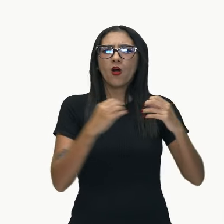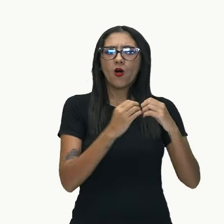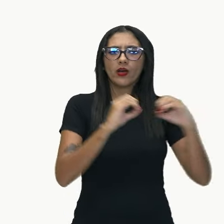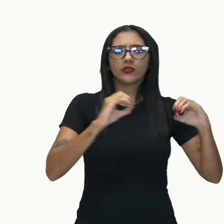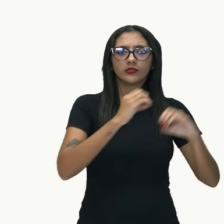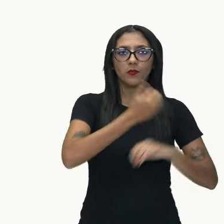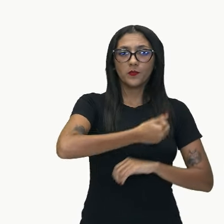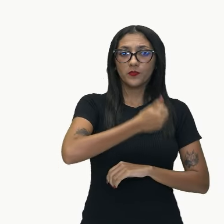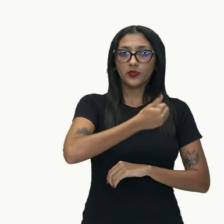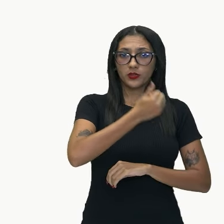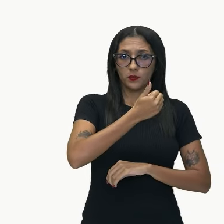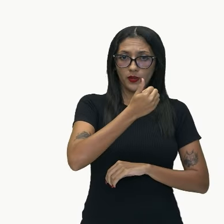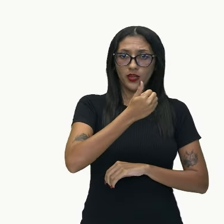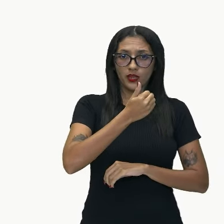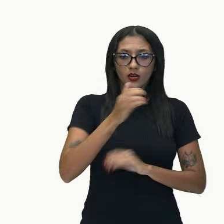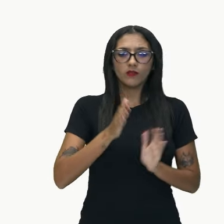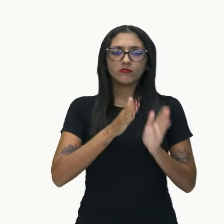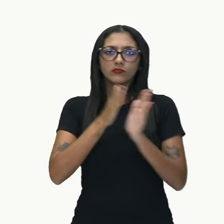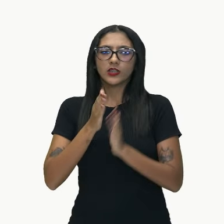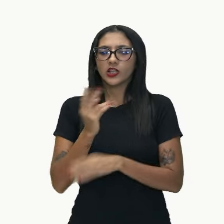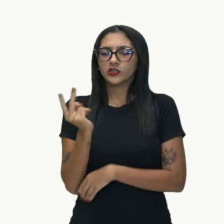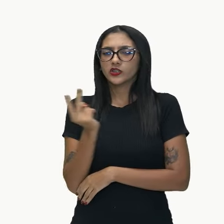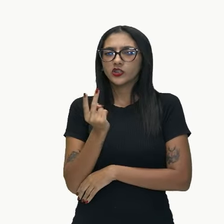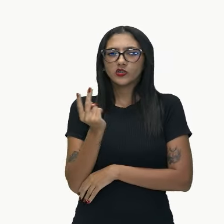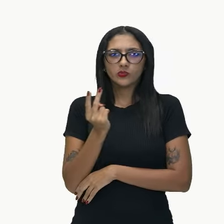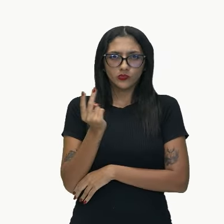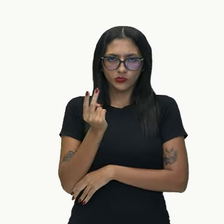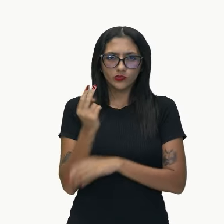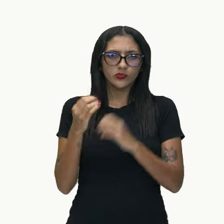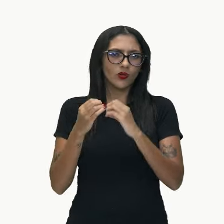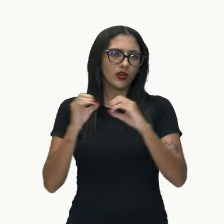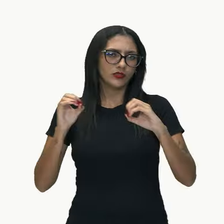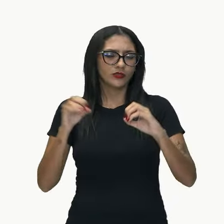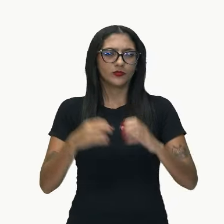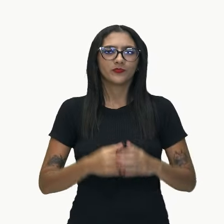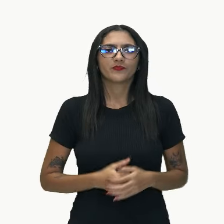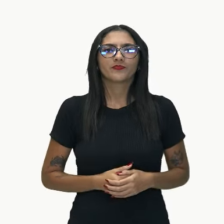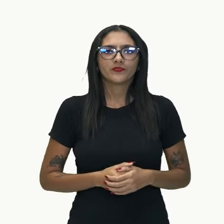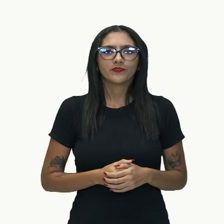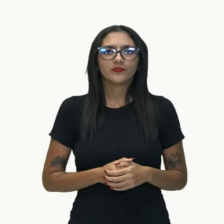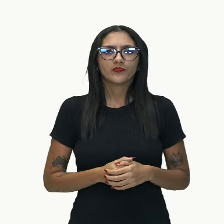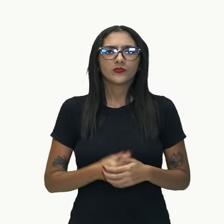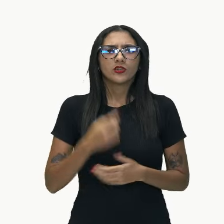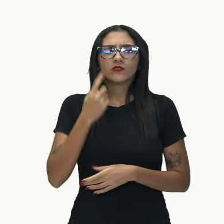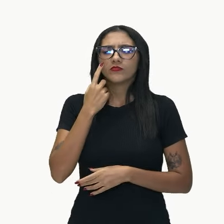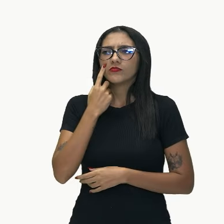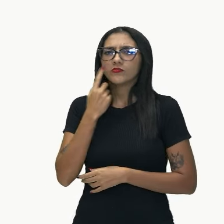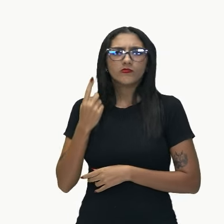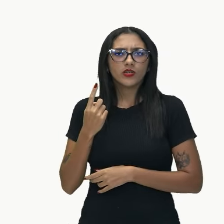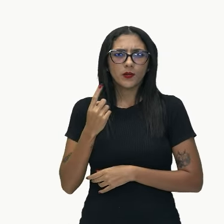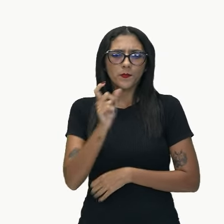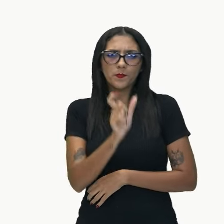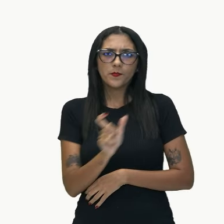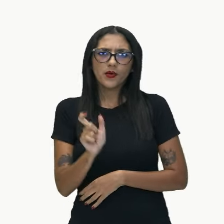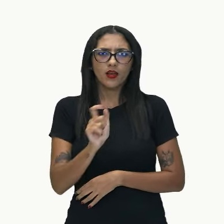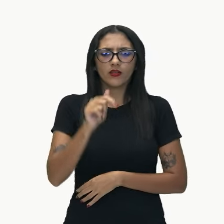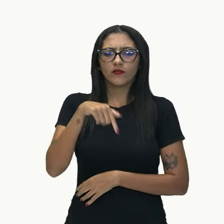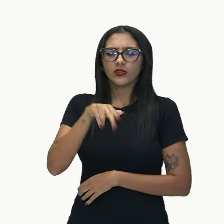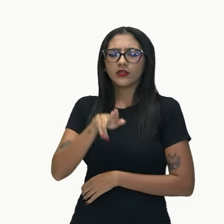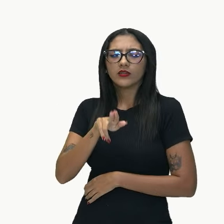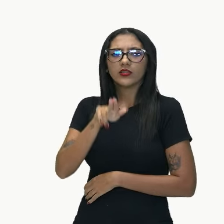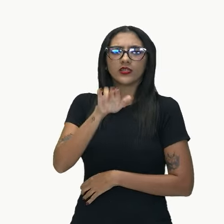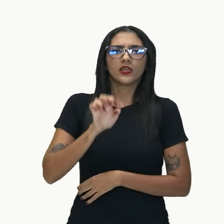oração da segunda oração. E aí eu já sei que aqui começa pelo quê é a minha oração